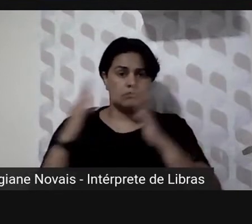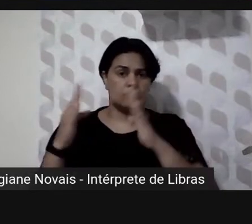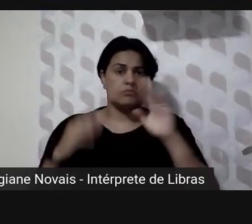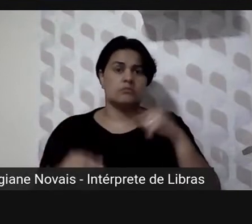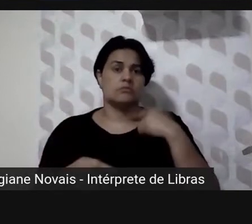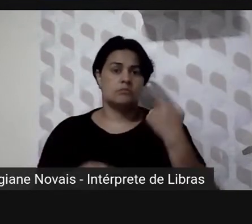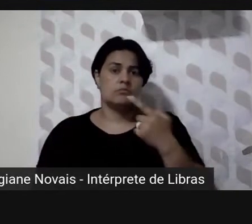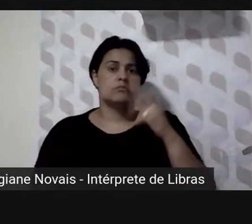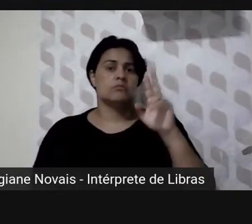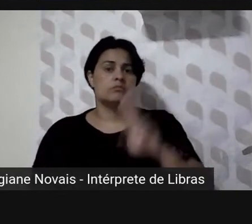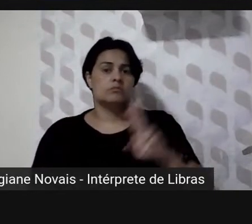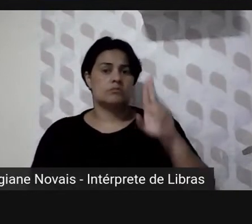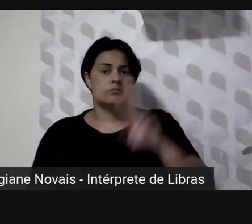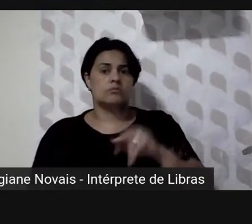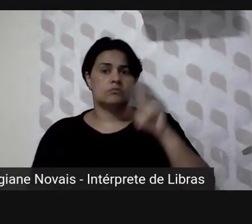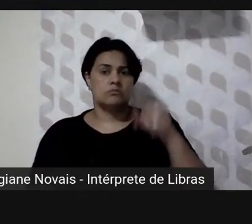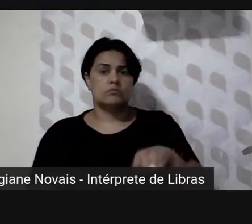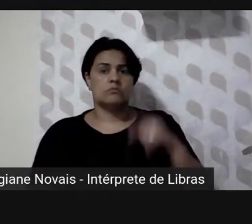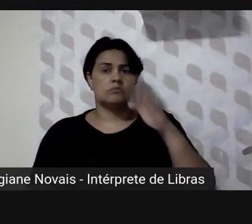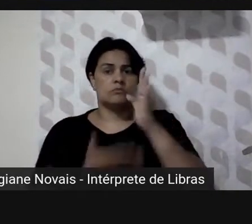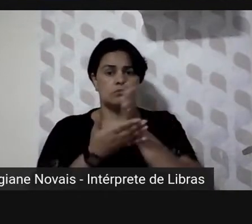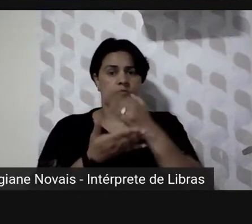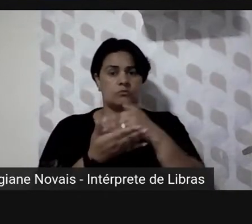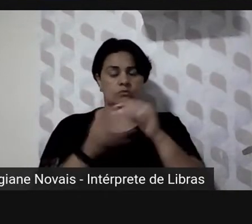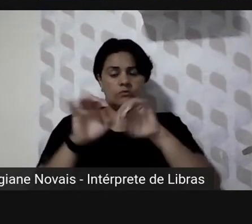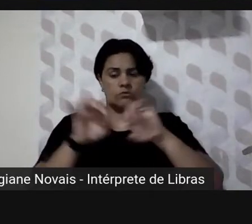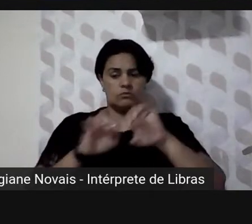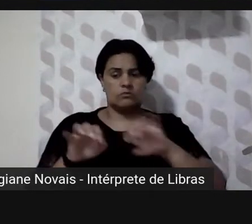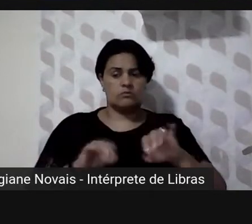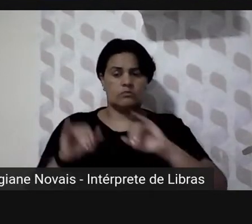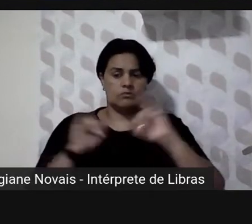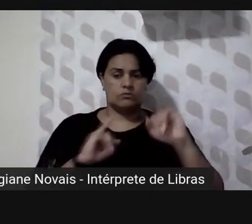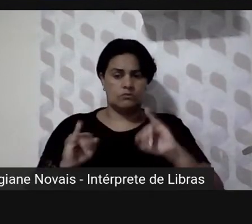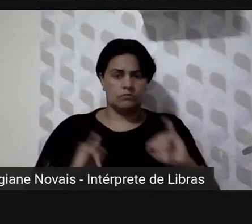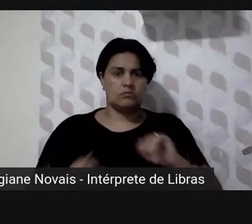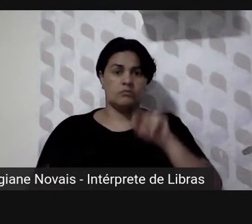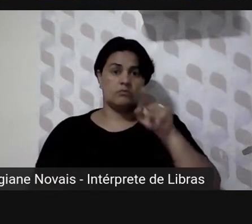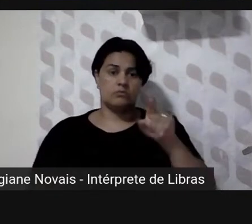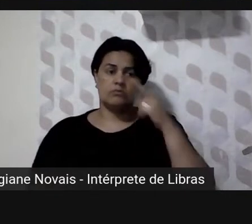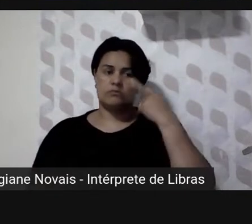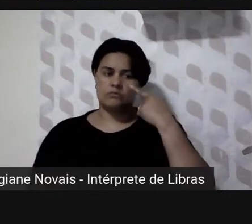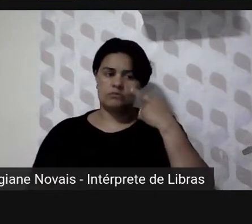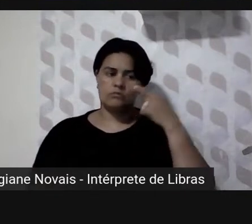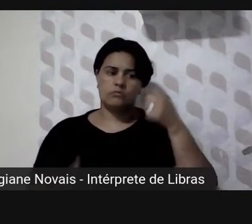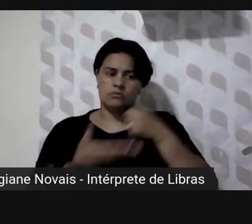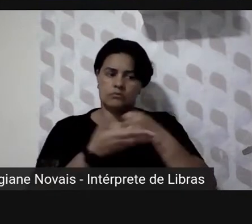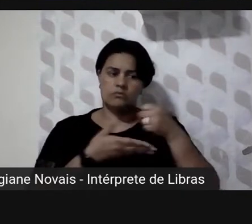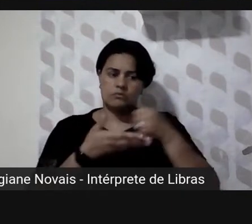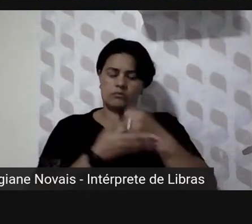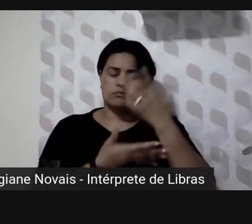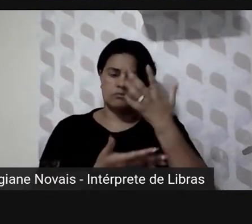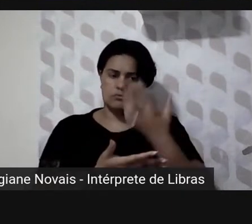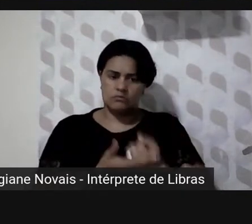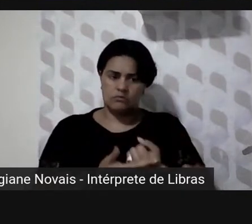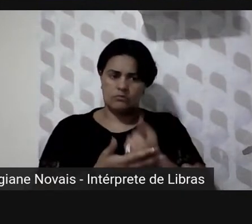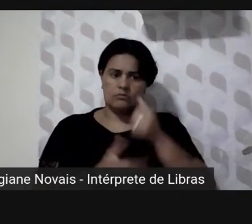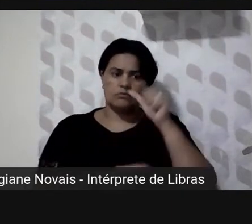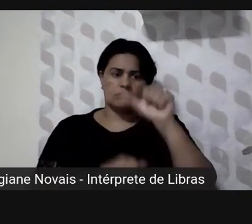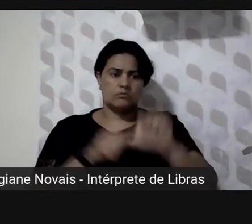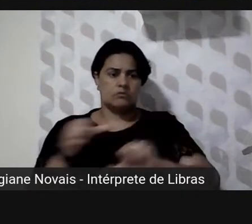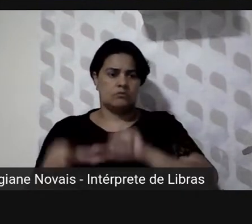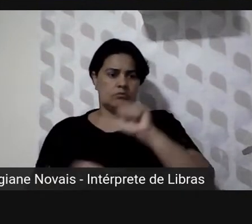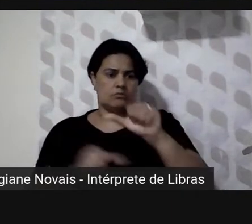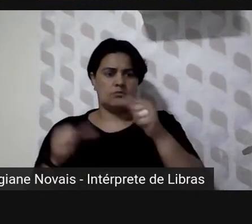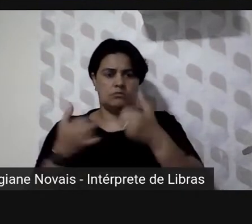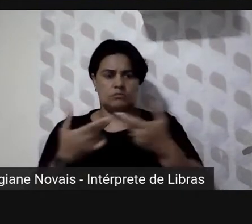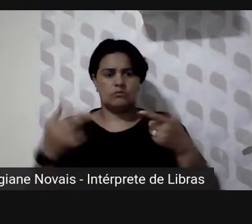seletiva da informação fundamentalmente você pega essa grande base de dados e transforma em produtos em